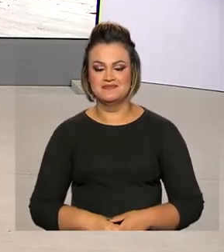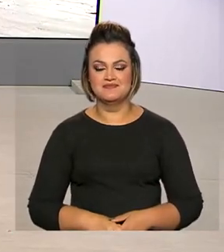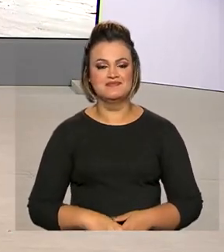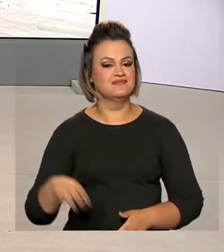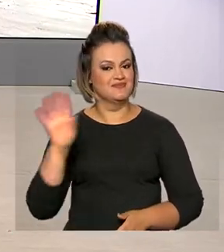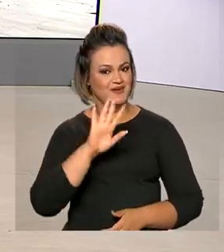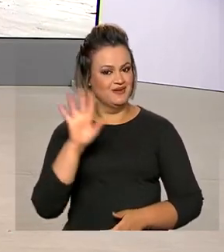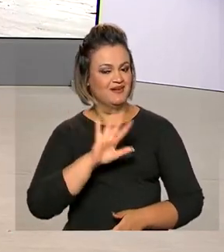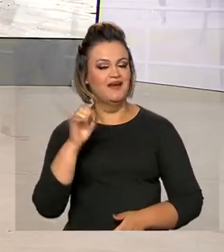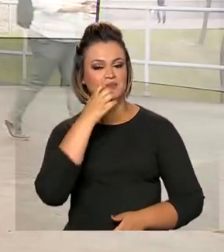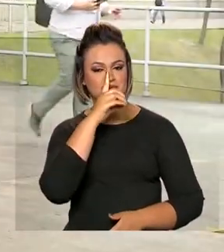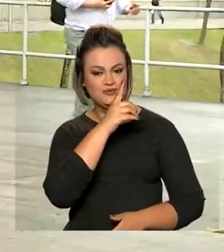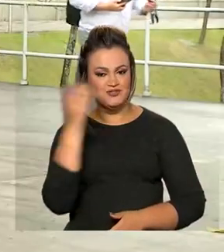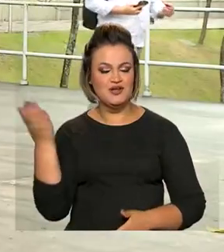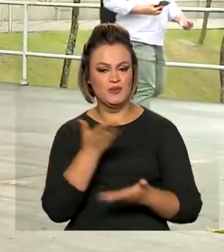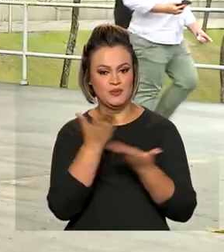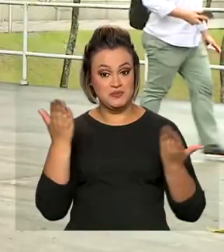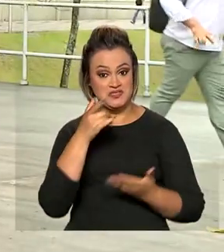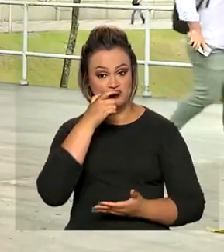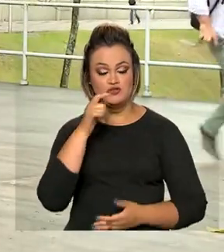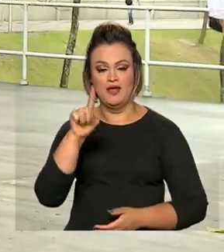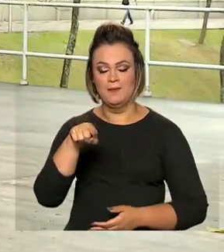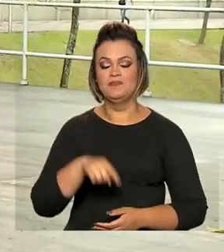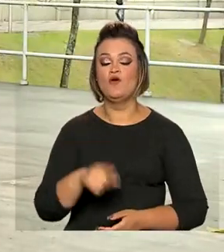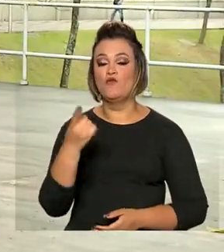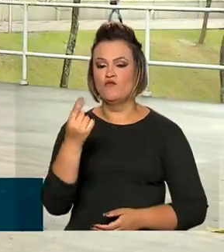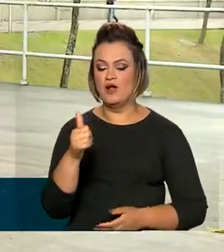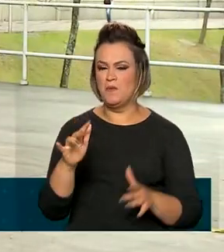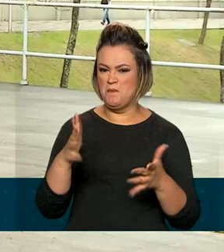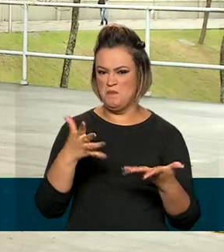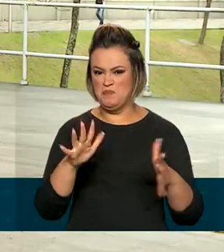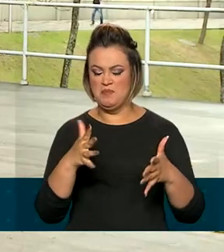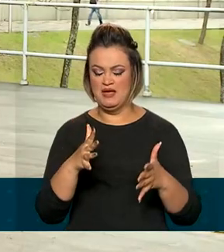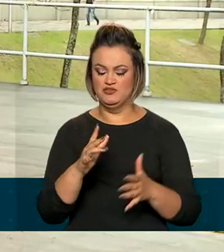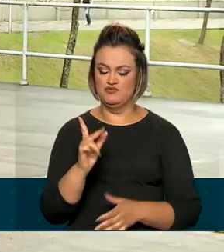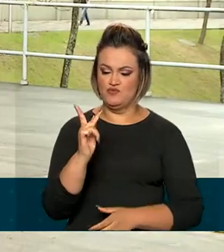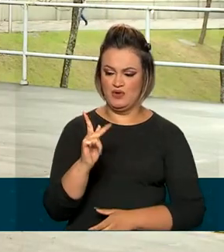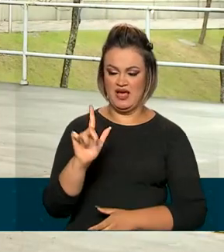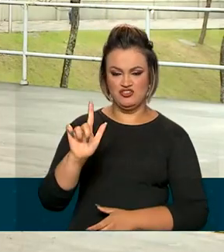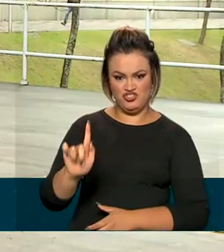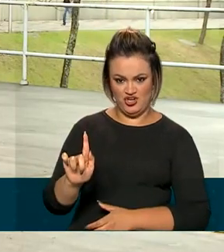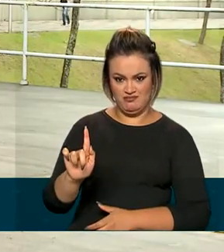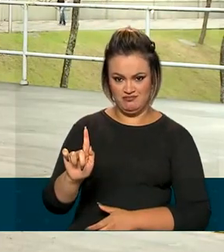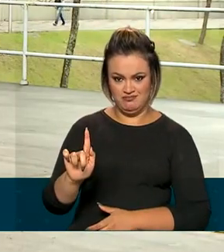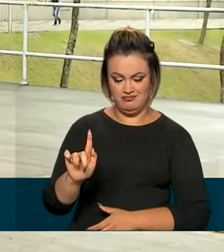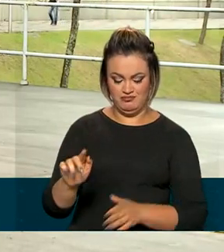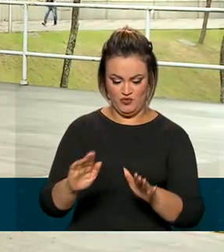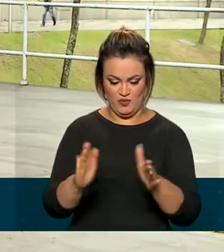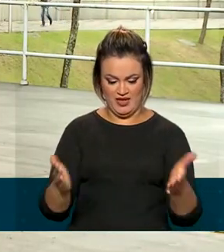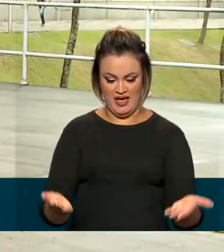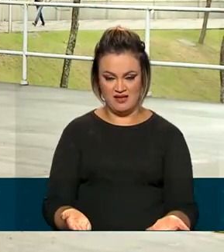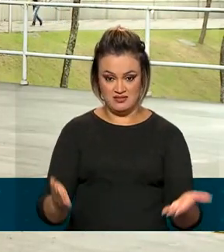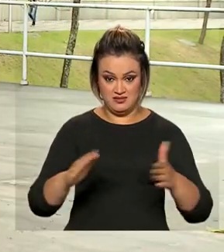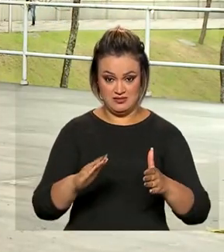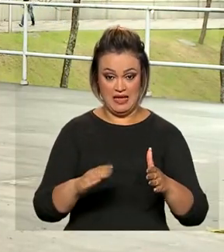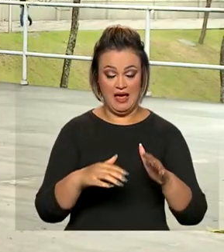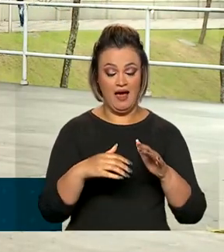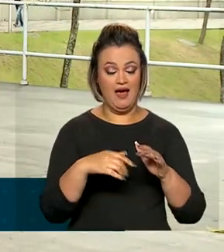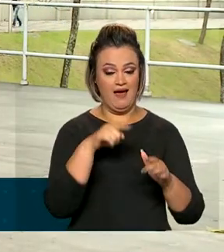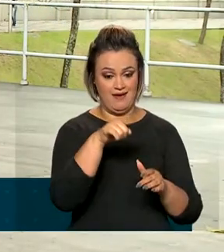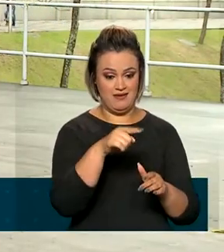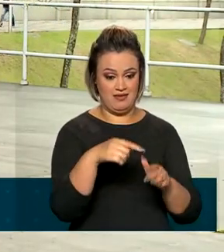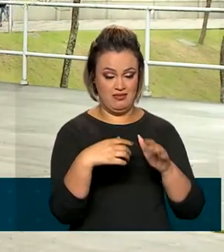Olá, Renata. Bom dia para você, bom dia a todos. O preço médio do quilo do GLP, o gás de cozinha, da Petrobras para as